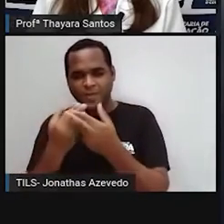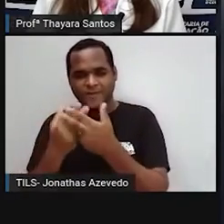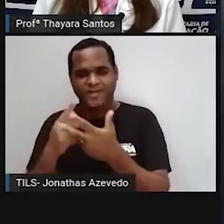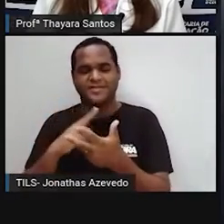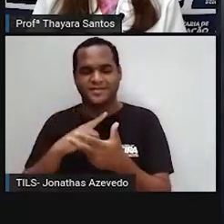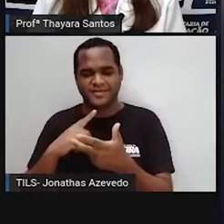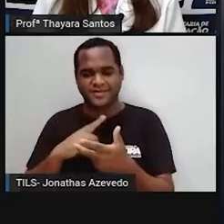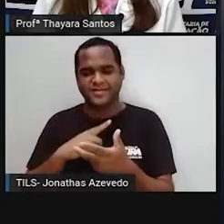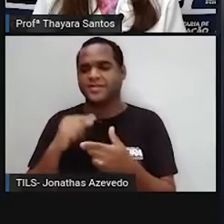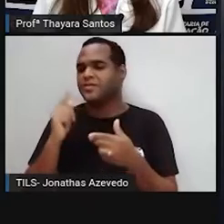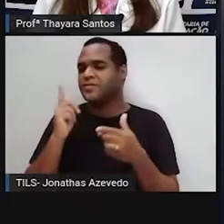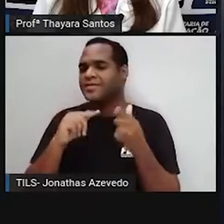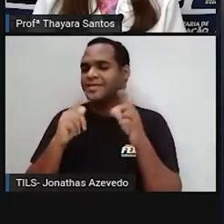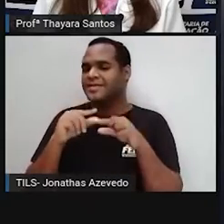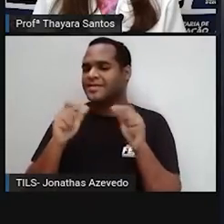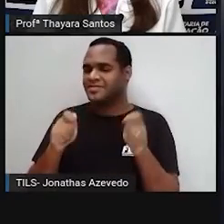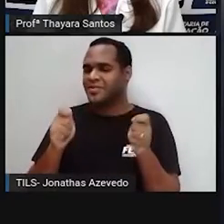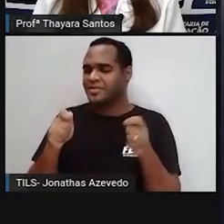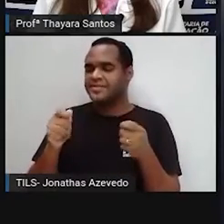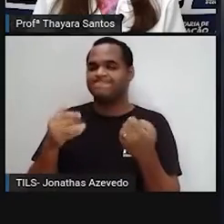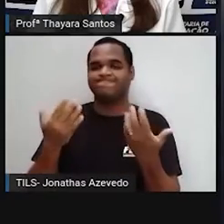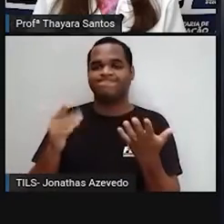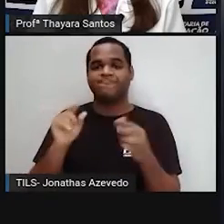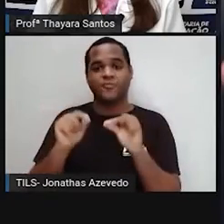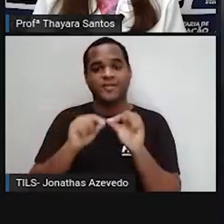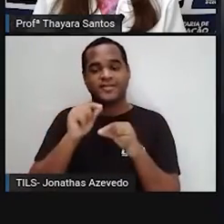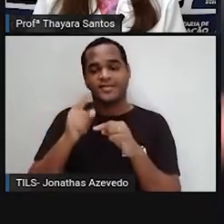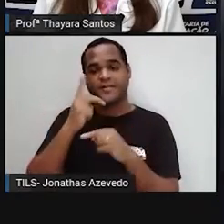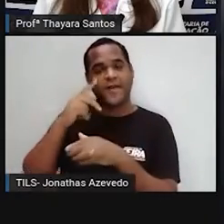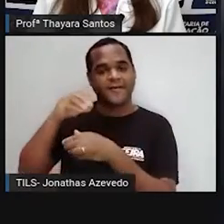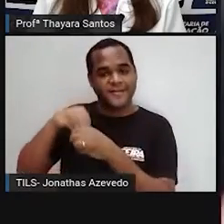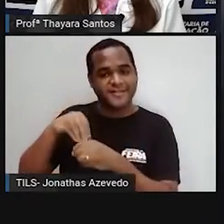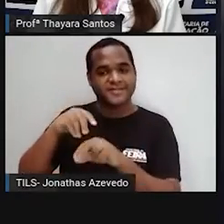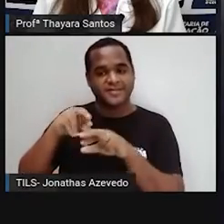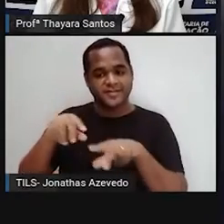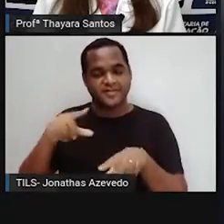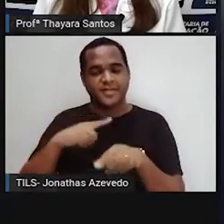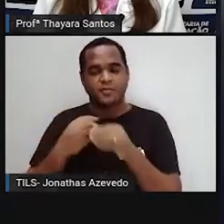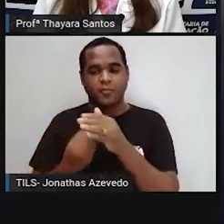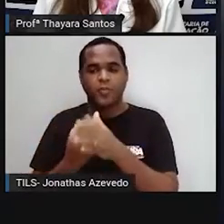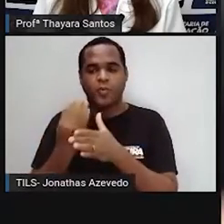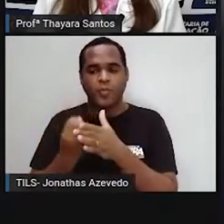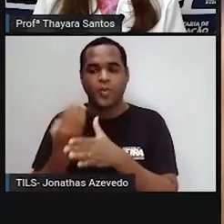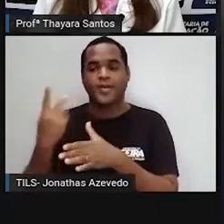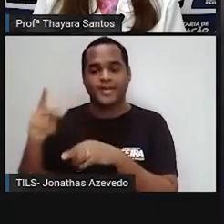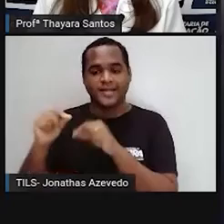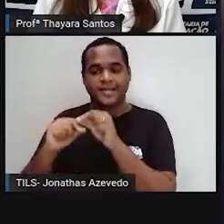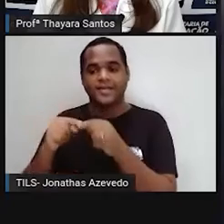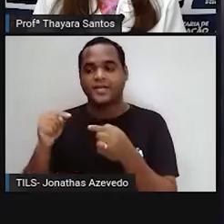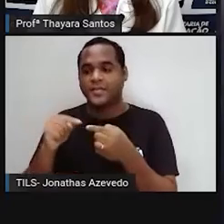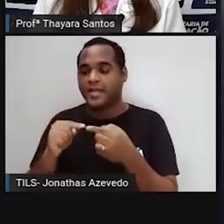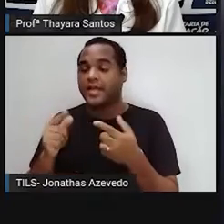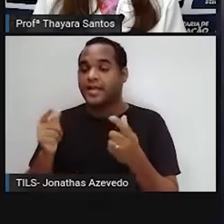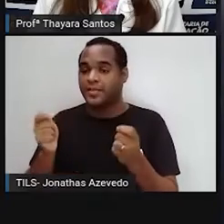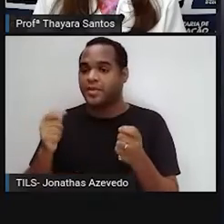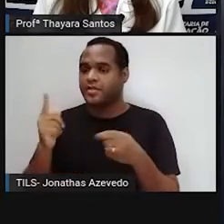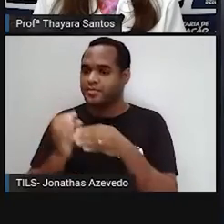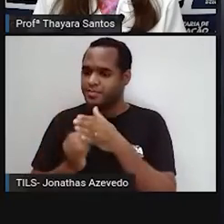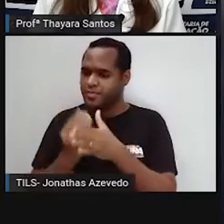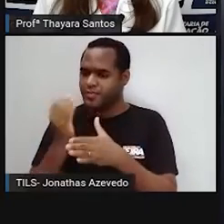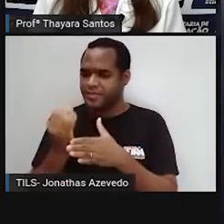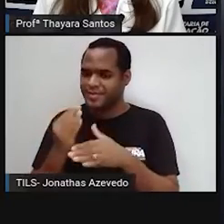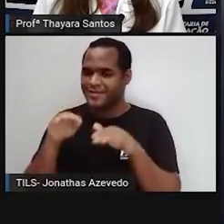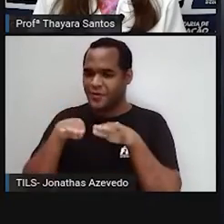podem não se manter ali aquela produção adequada para que ele seja produzido para estar na nossa mesa.